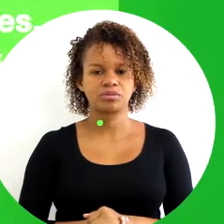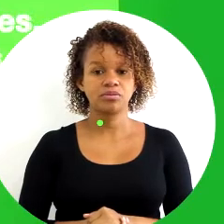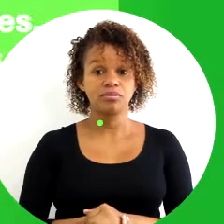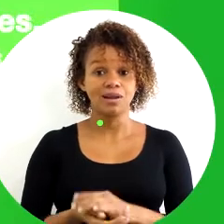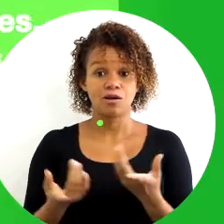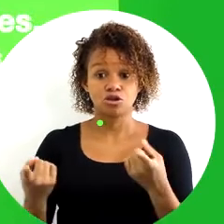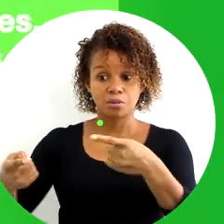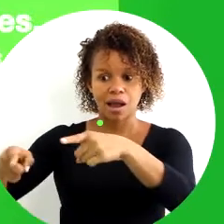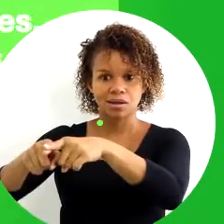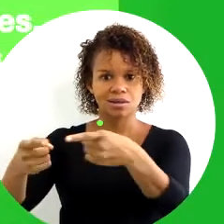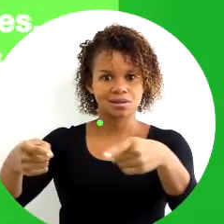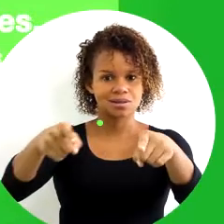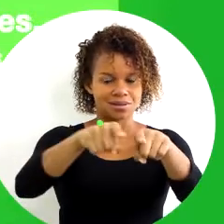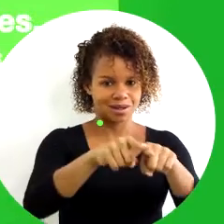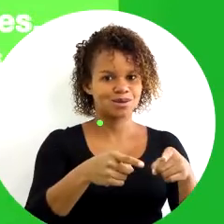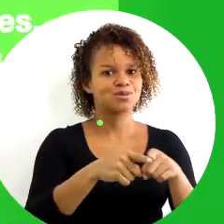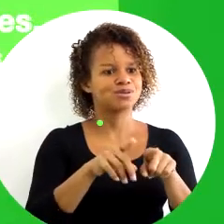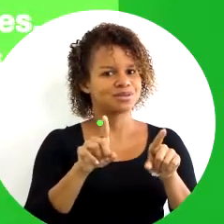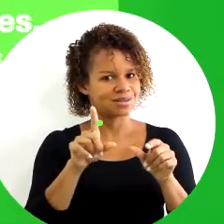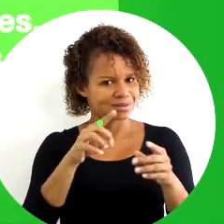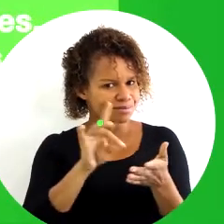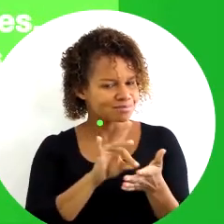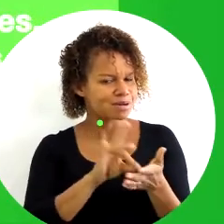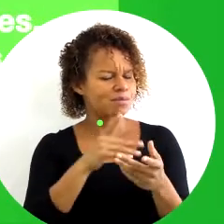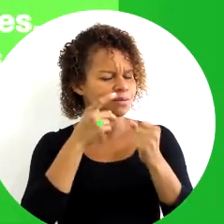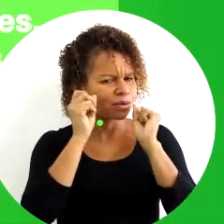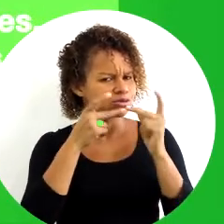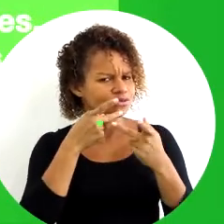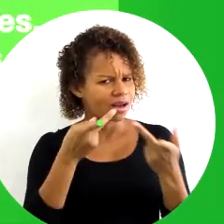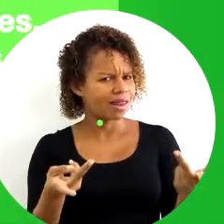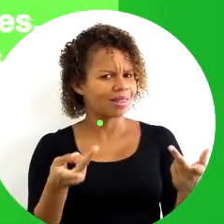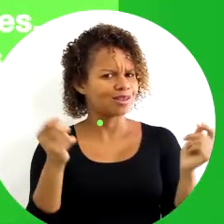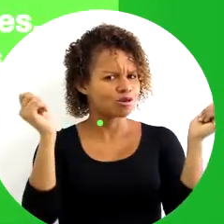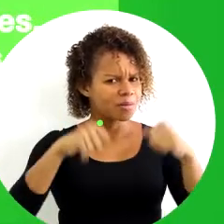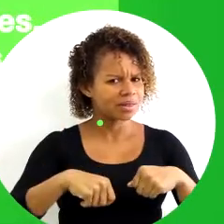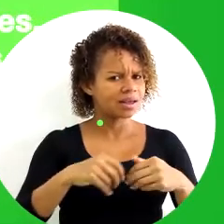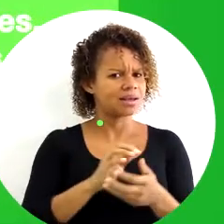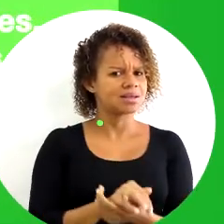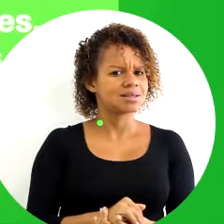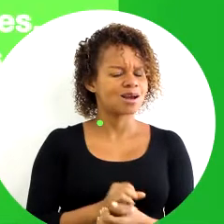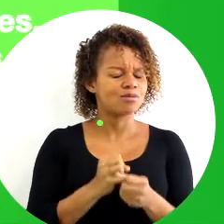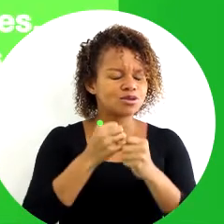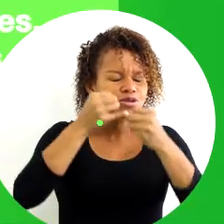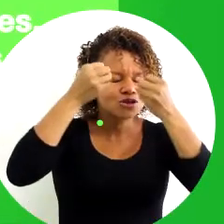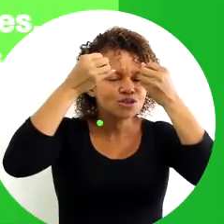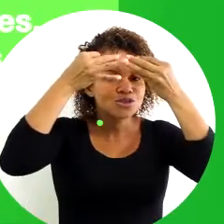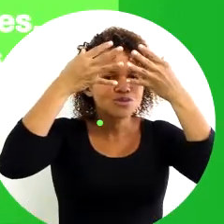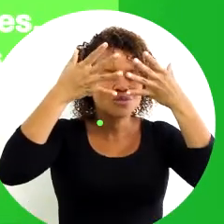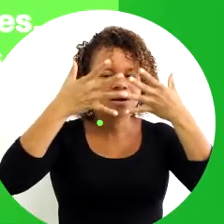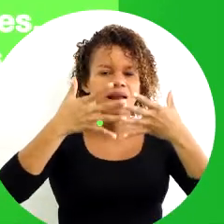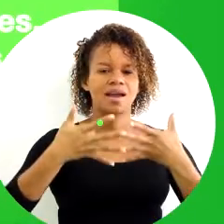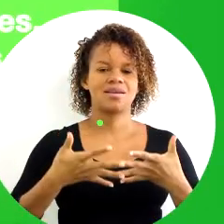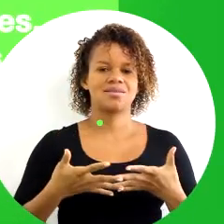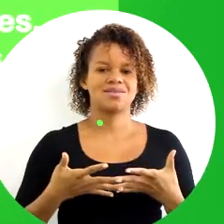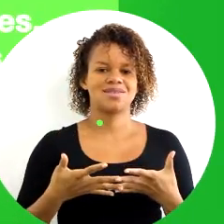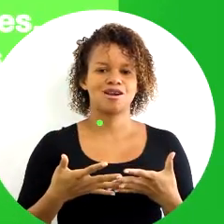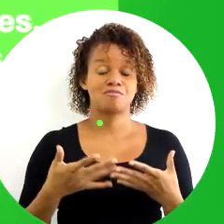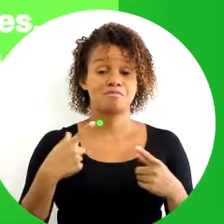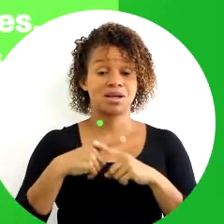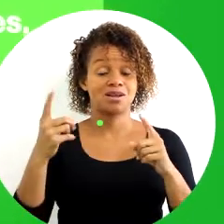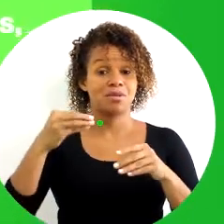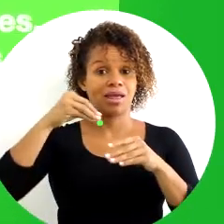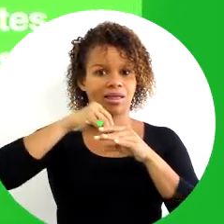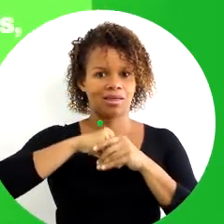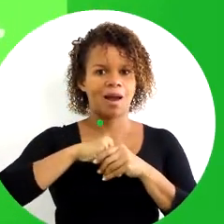Os parceiros comerciais também podem falar da nossa qualidade, de como a nossa qualidade se expressa. Mas também